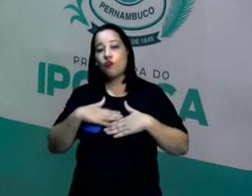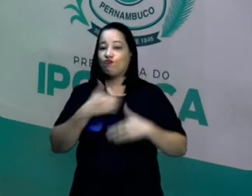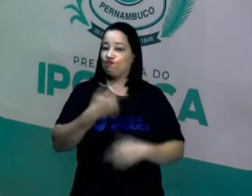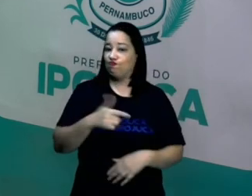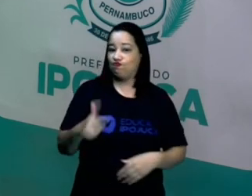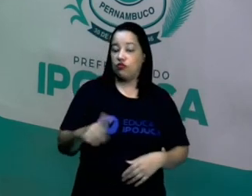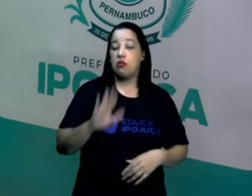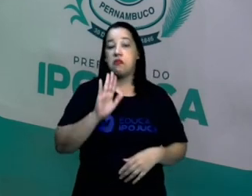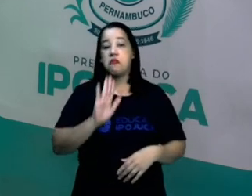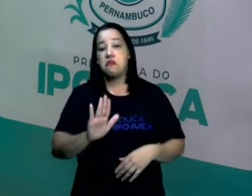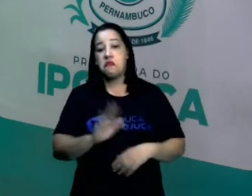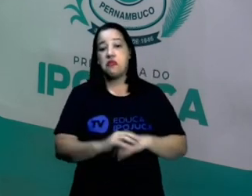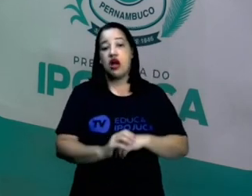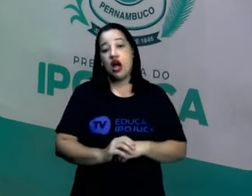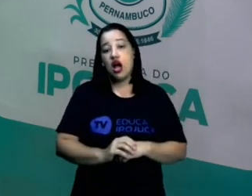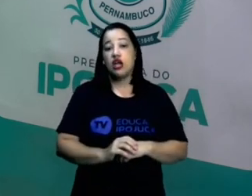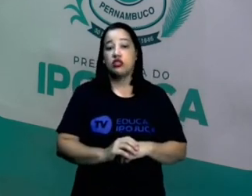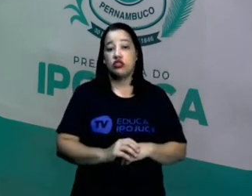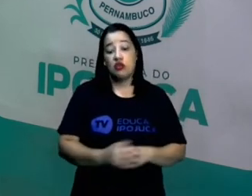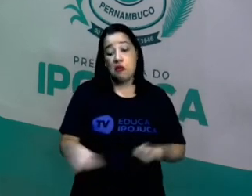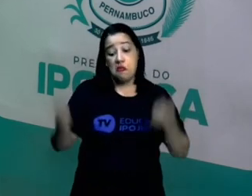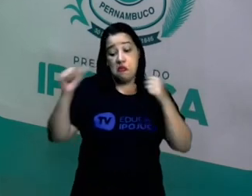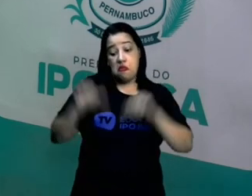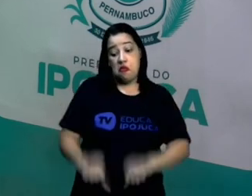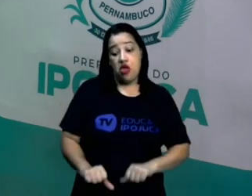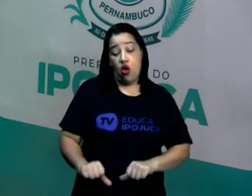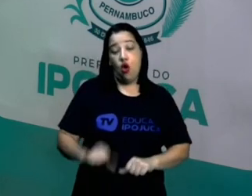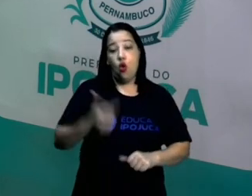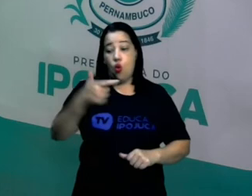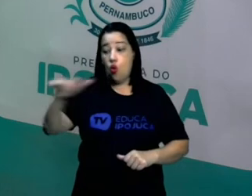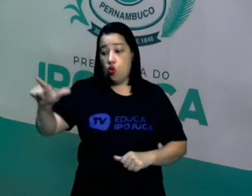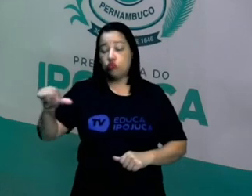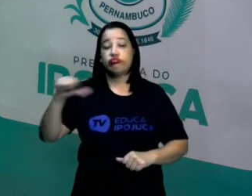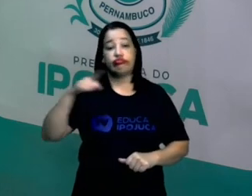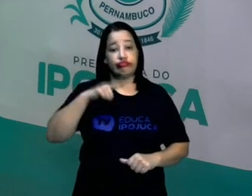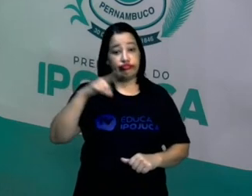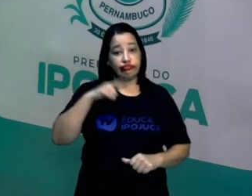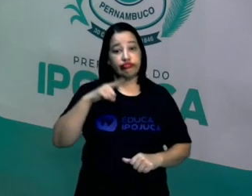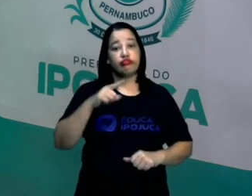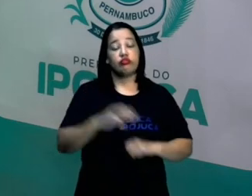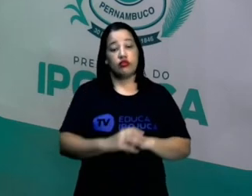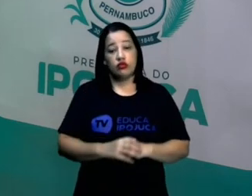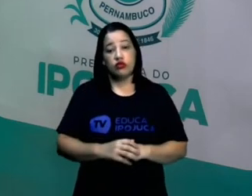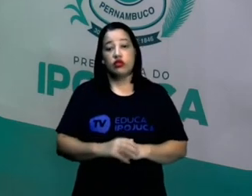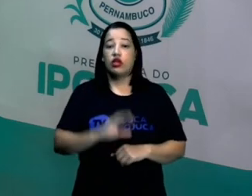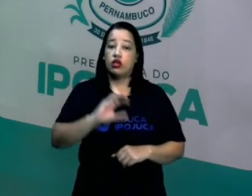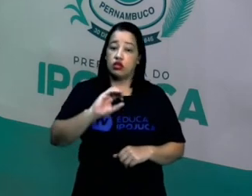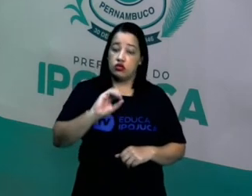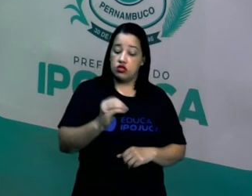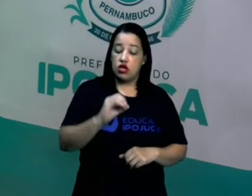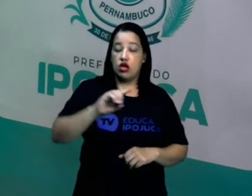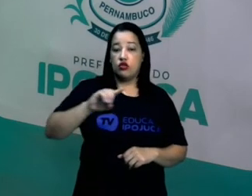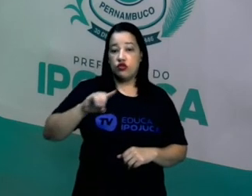mas a gente também não está tão ruim como outros países do mundo. A nossa taxa é de 0